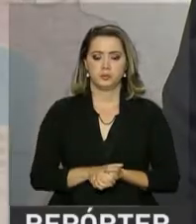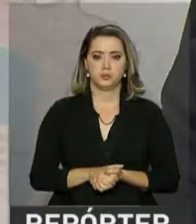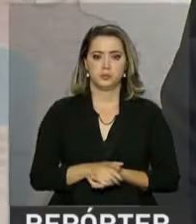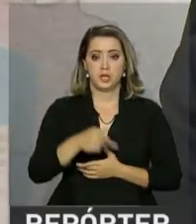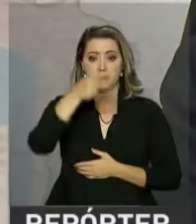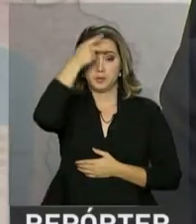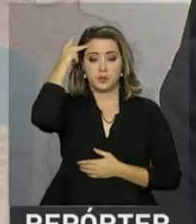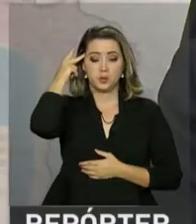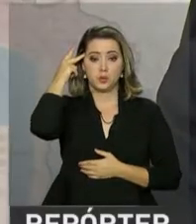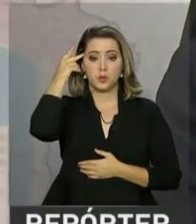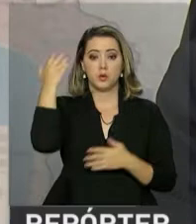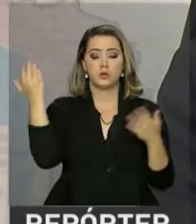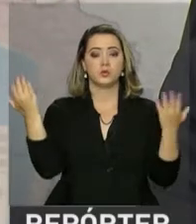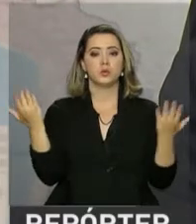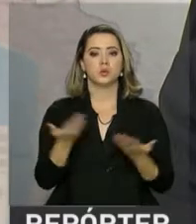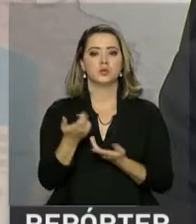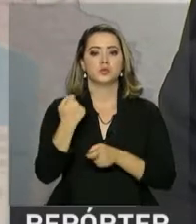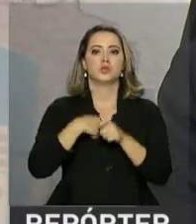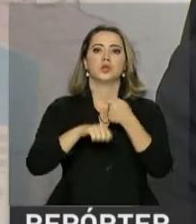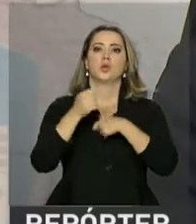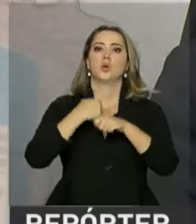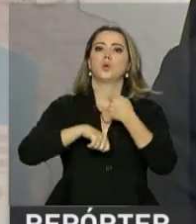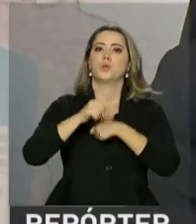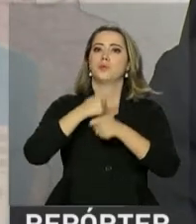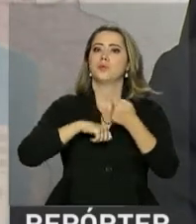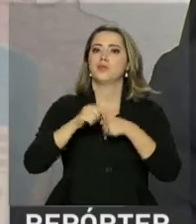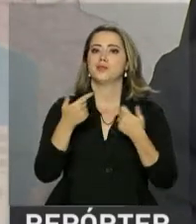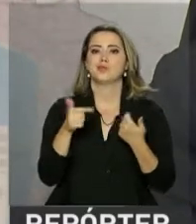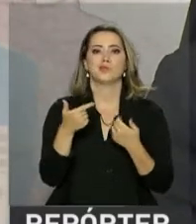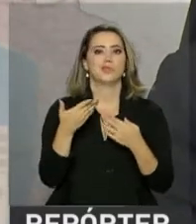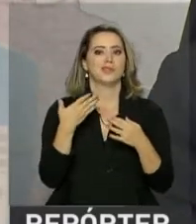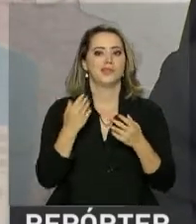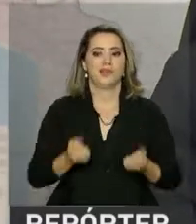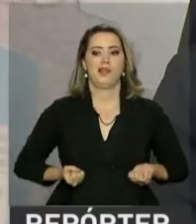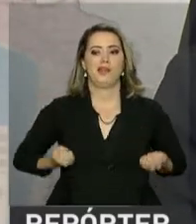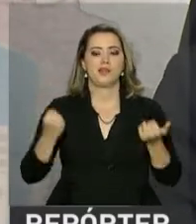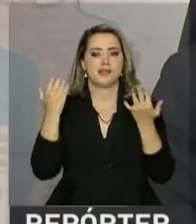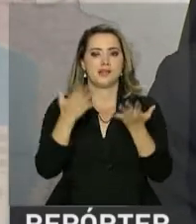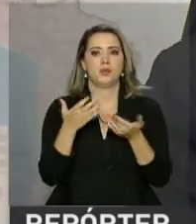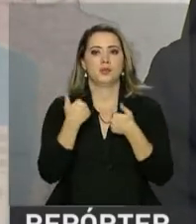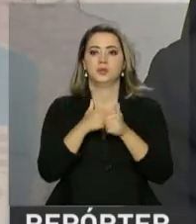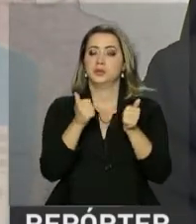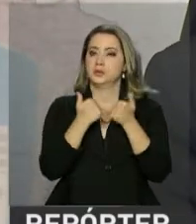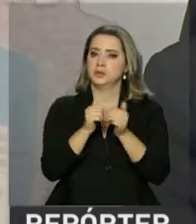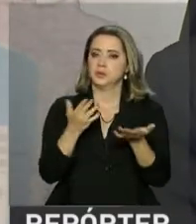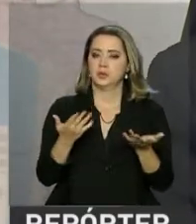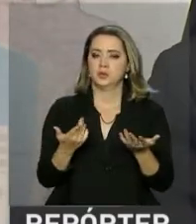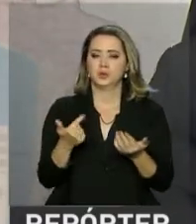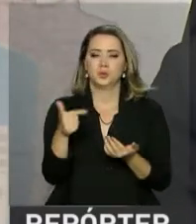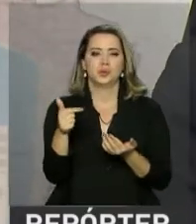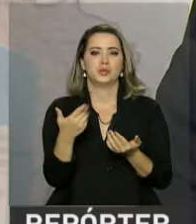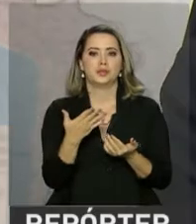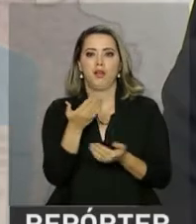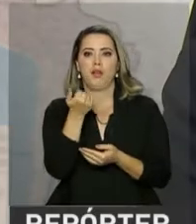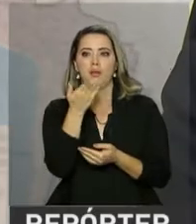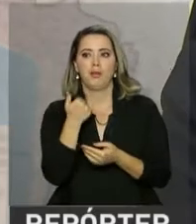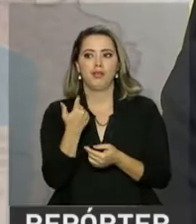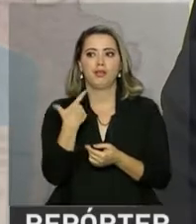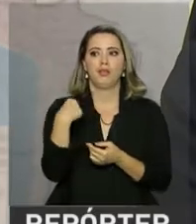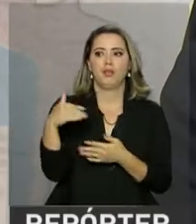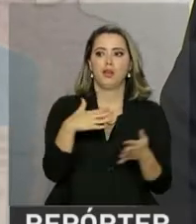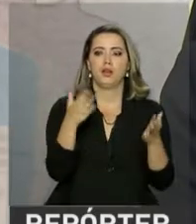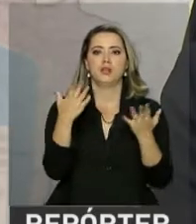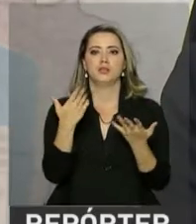hoje, ele economiza ao não ter que gastar com vale-transporte, ao não ter que se alimentar